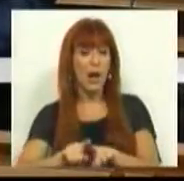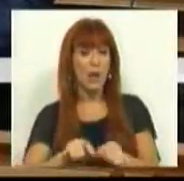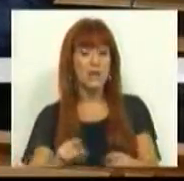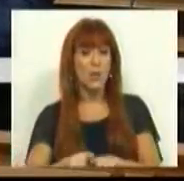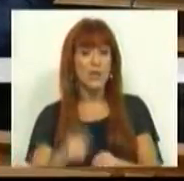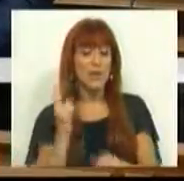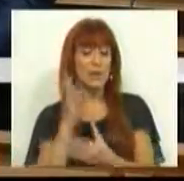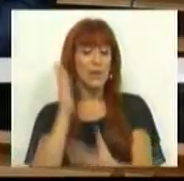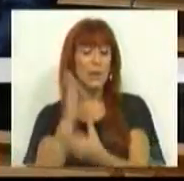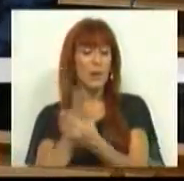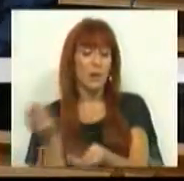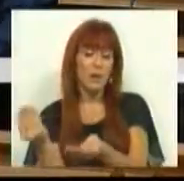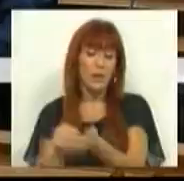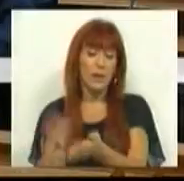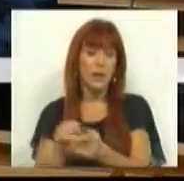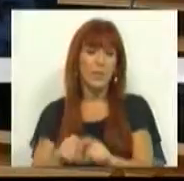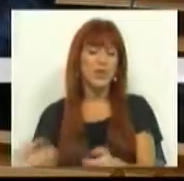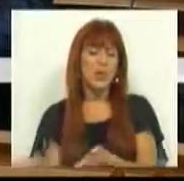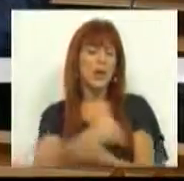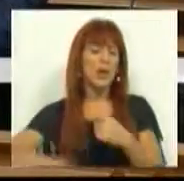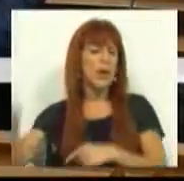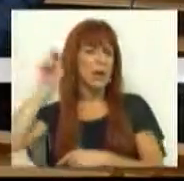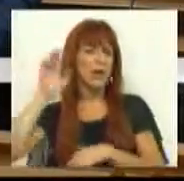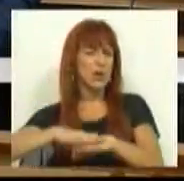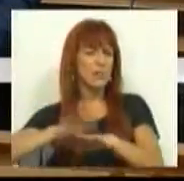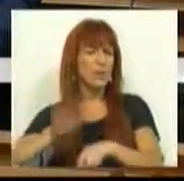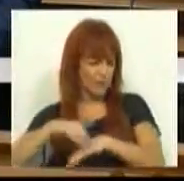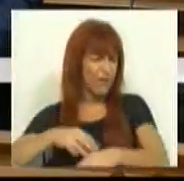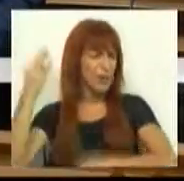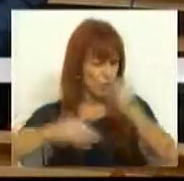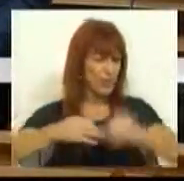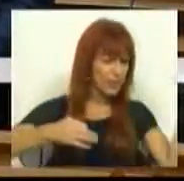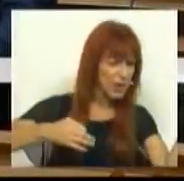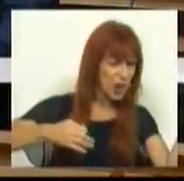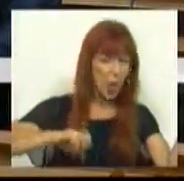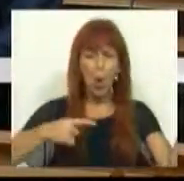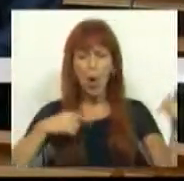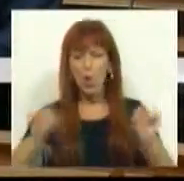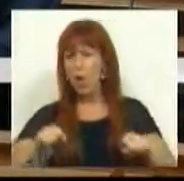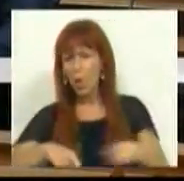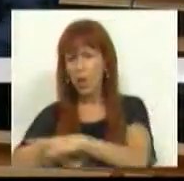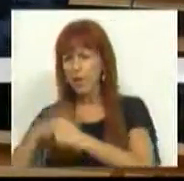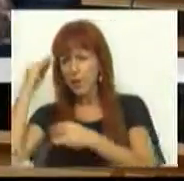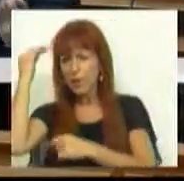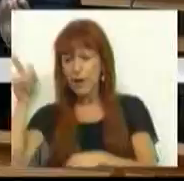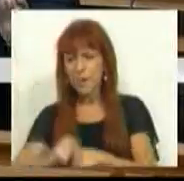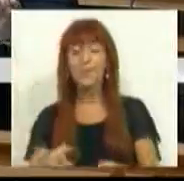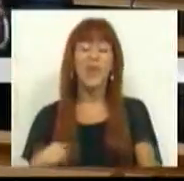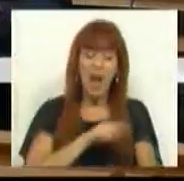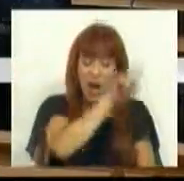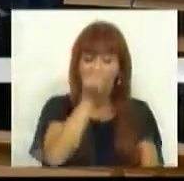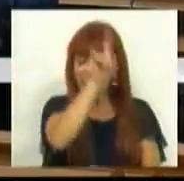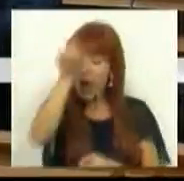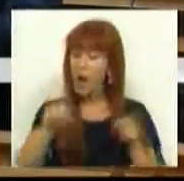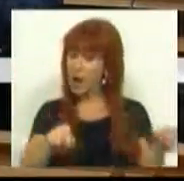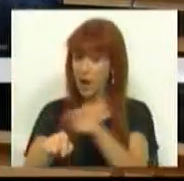peças processuais, audição de testemunhas, tenham que ser feitas nos tribunais ou não está de acordo com essa teoria? E essas são